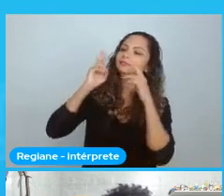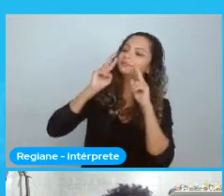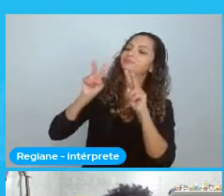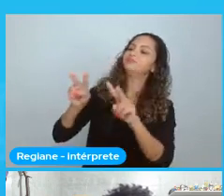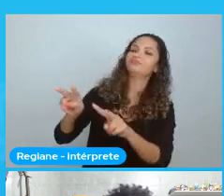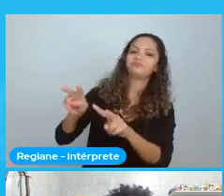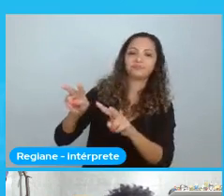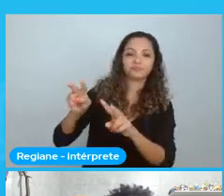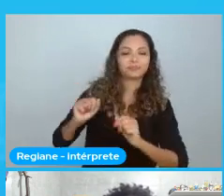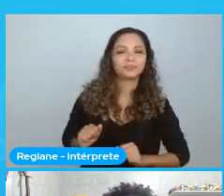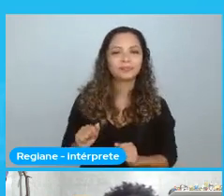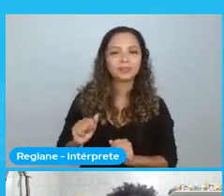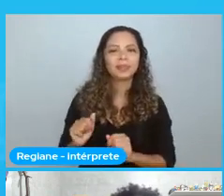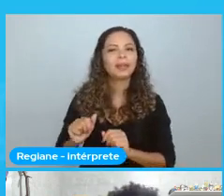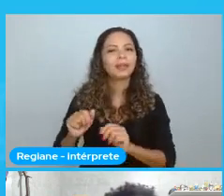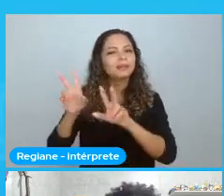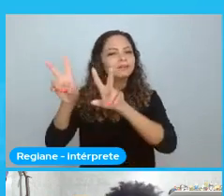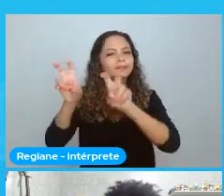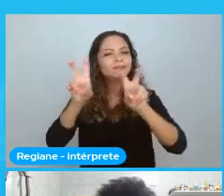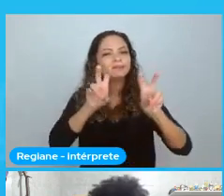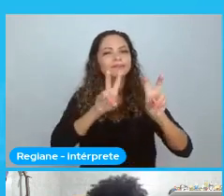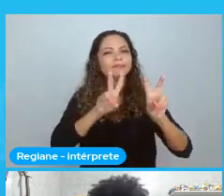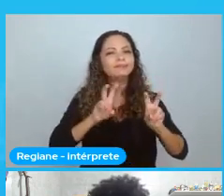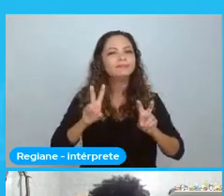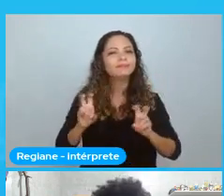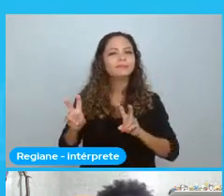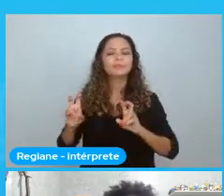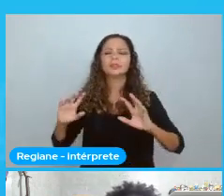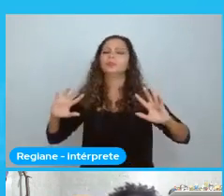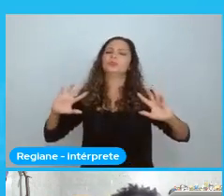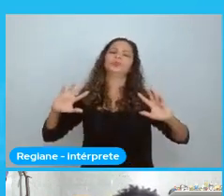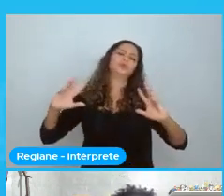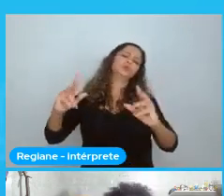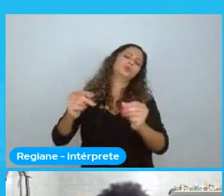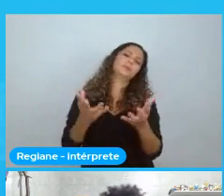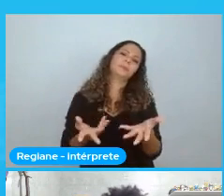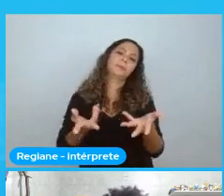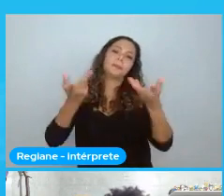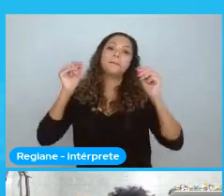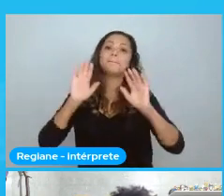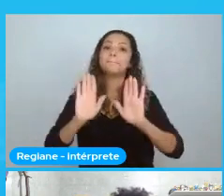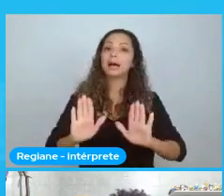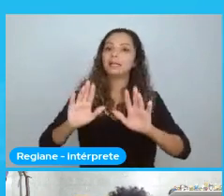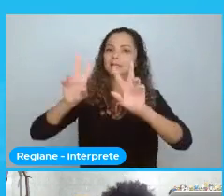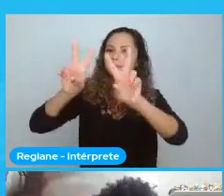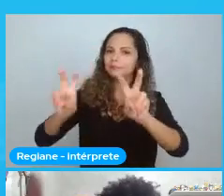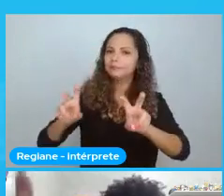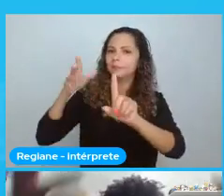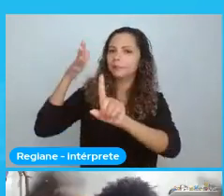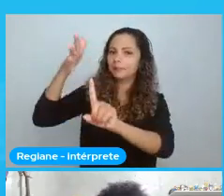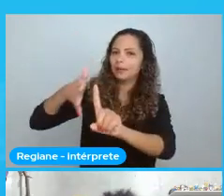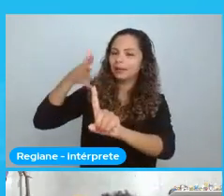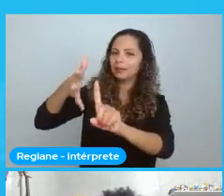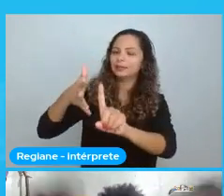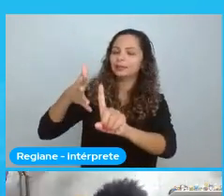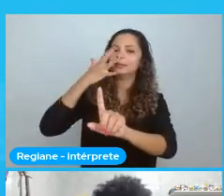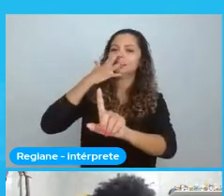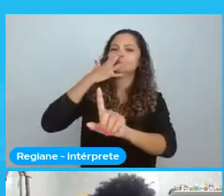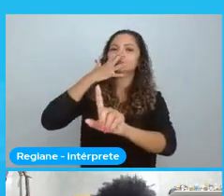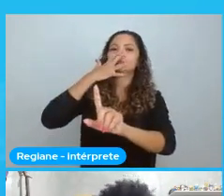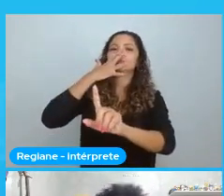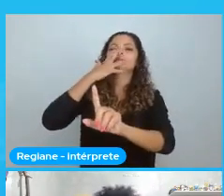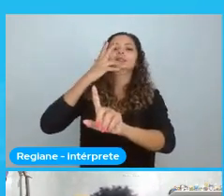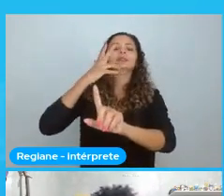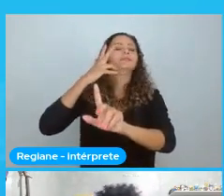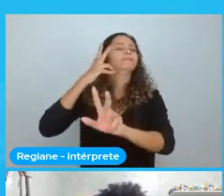Uma das palestras que foi... Tipo, todas as palestras foram magníficas. Mas, a palestra que mais me tocou, porque eu me vi ali na representação